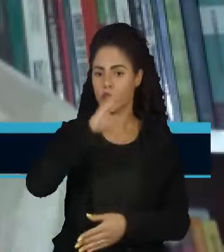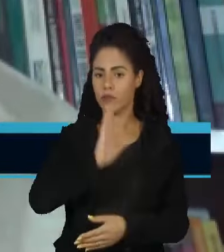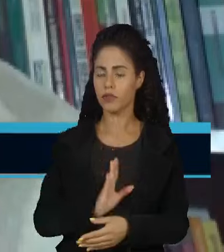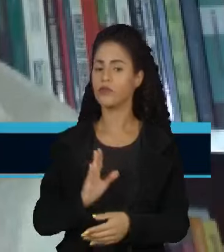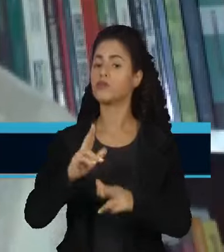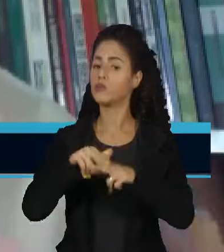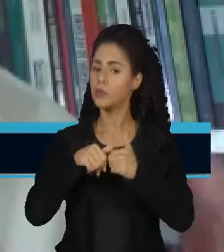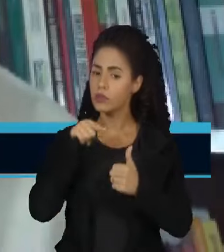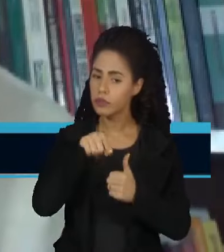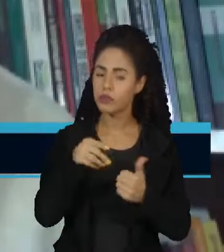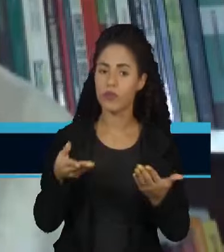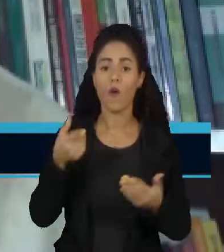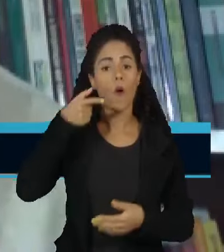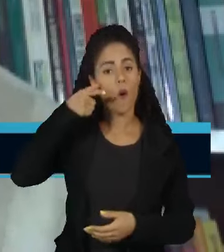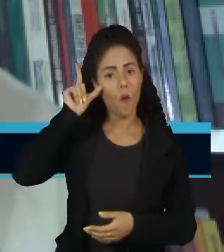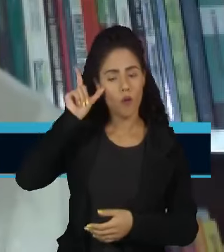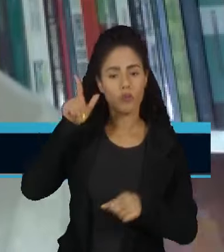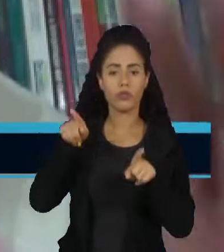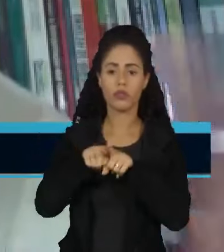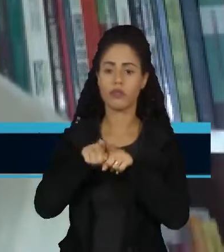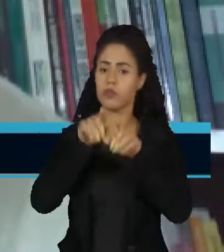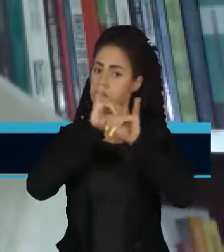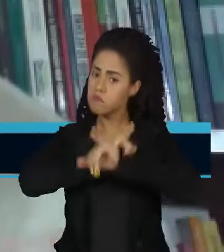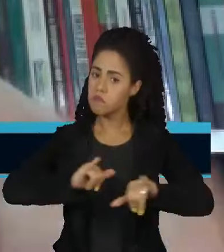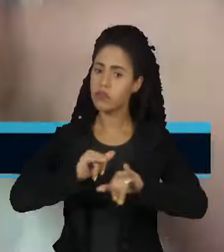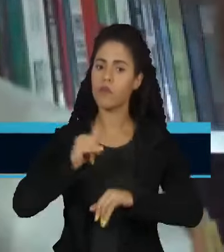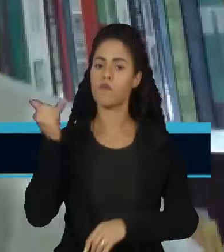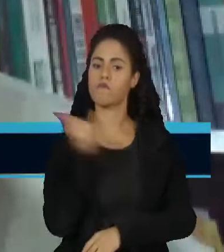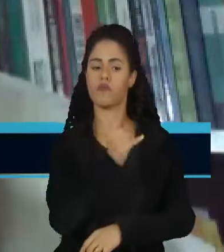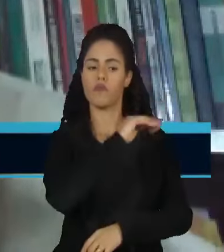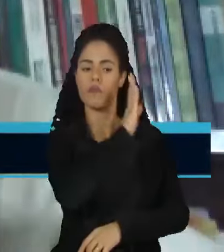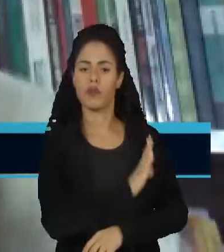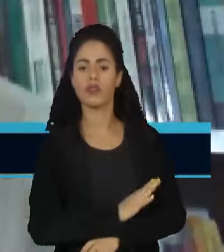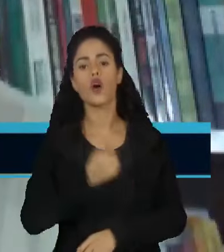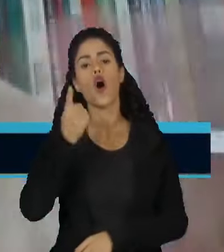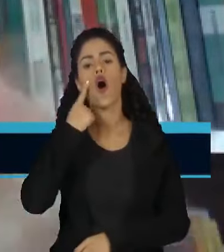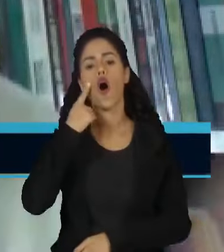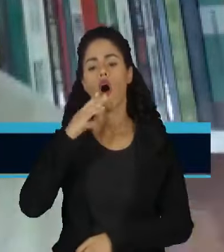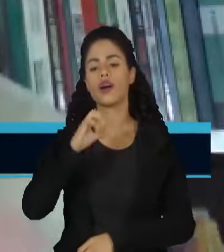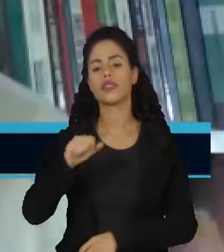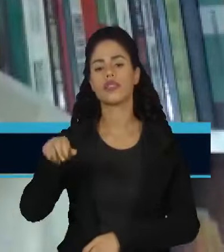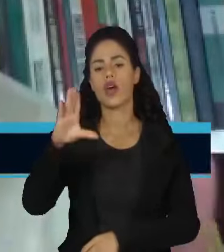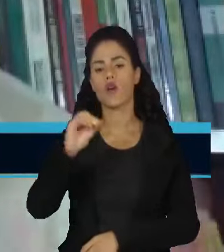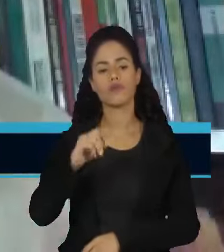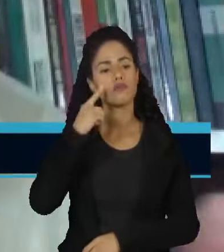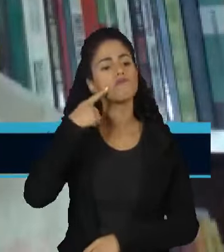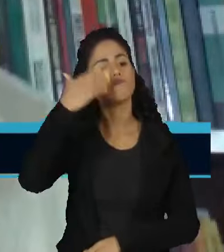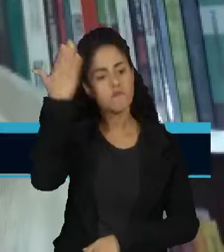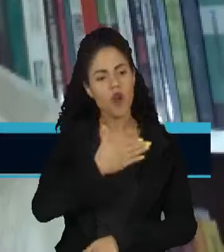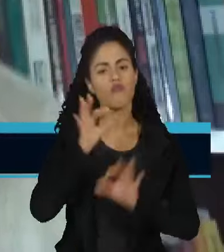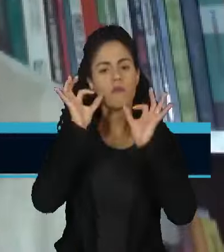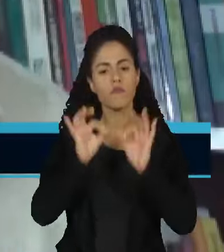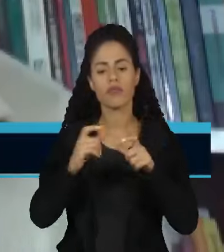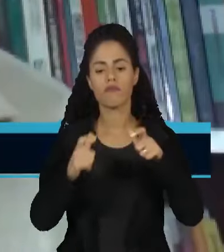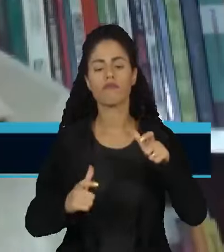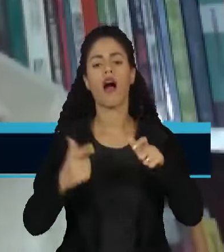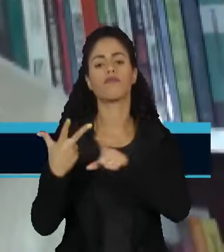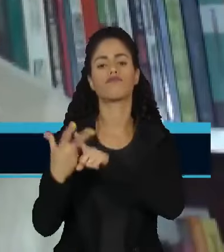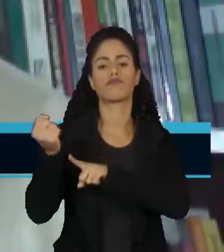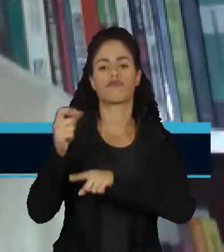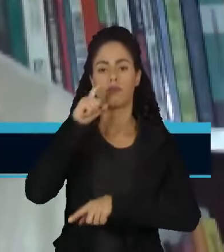assim que ontem o recado que eles mandaram foi isso, né? Olha, Celso Amorim, olha, já está comprovada a eleição, né?